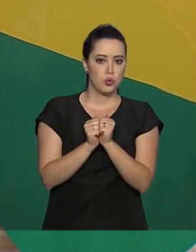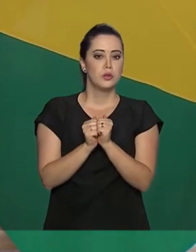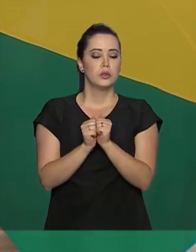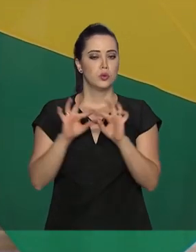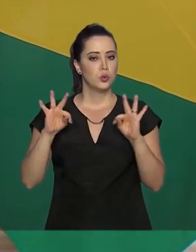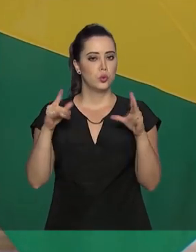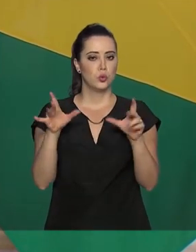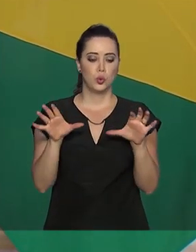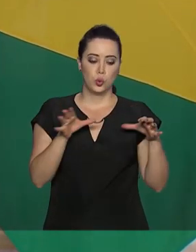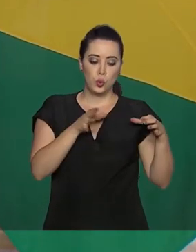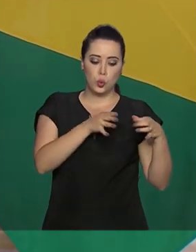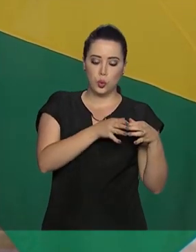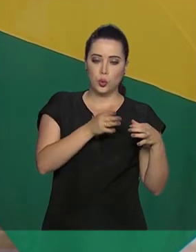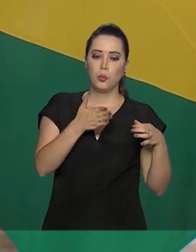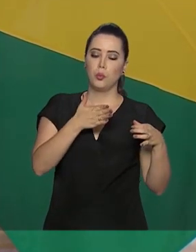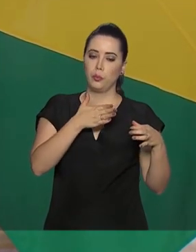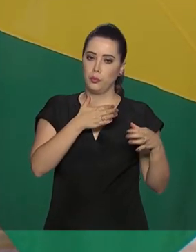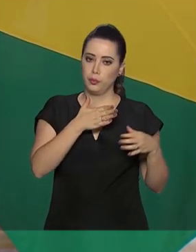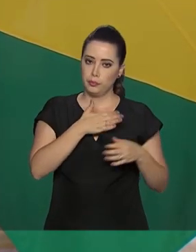toda a minha equipe,